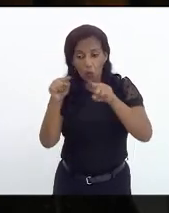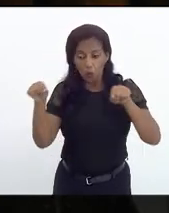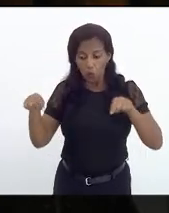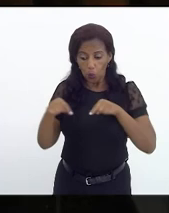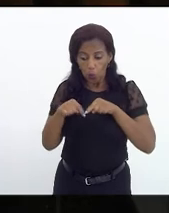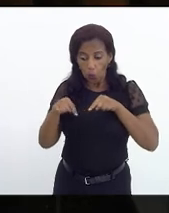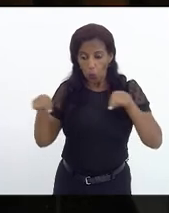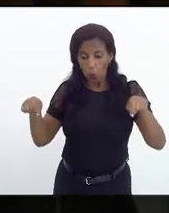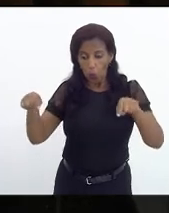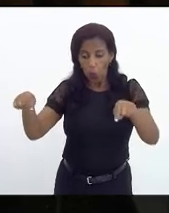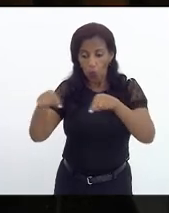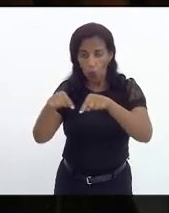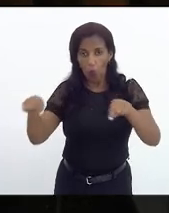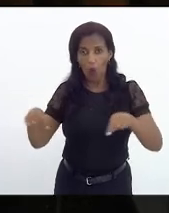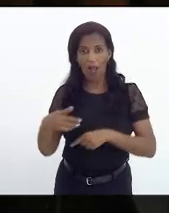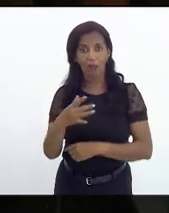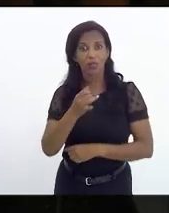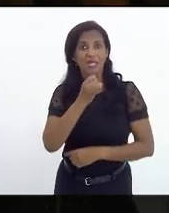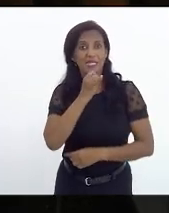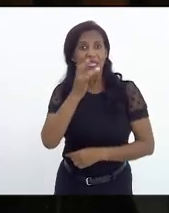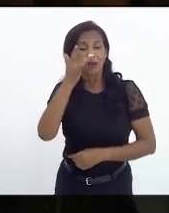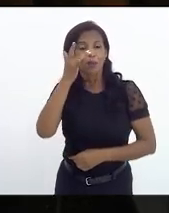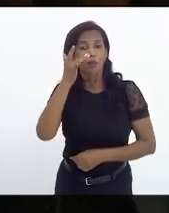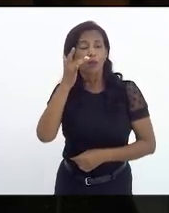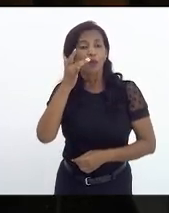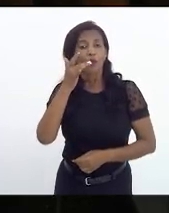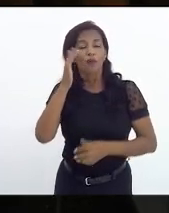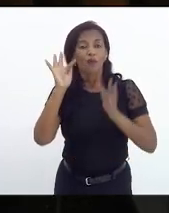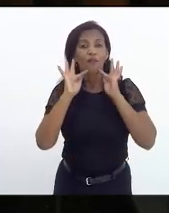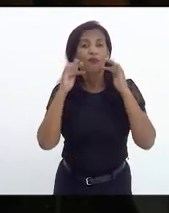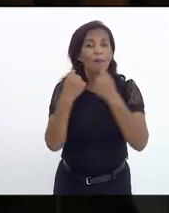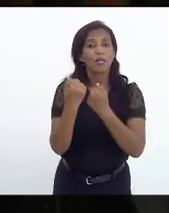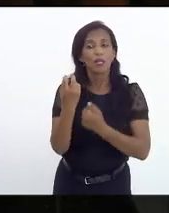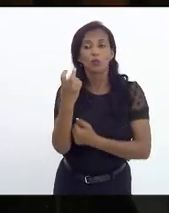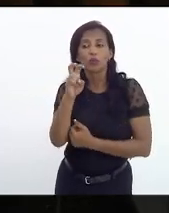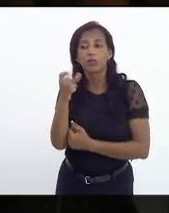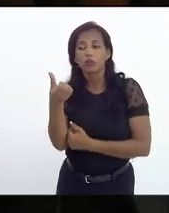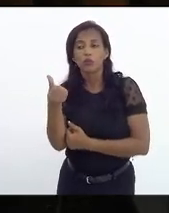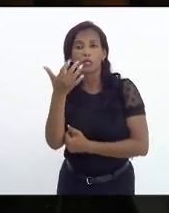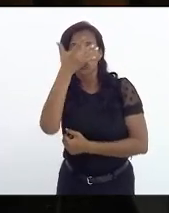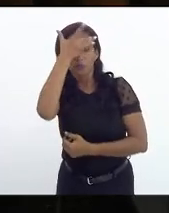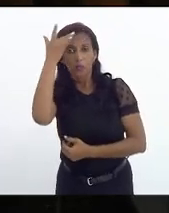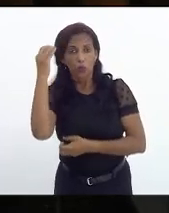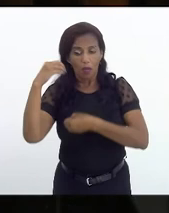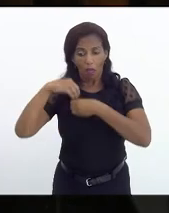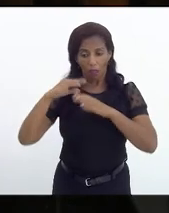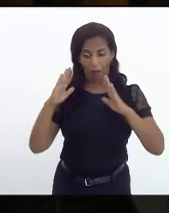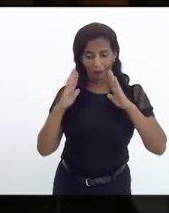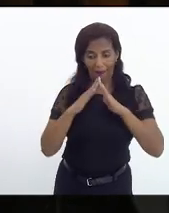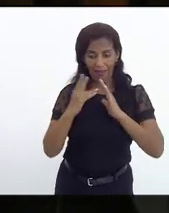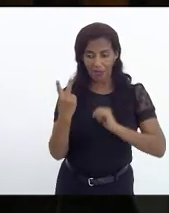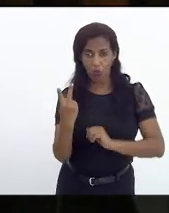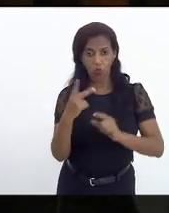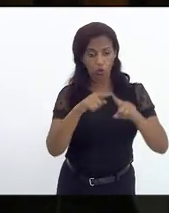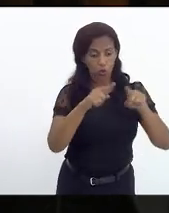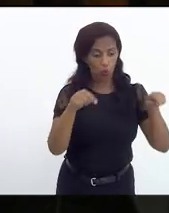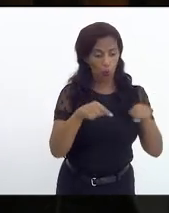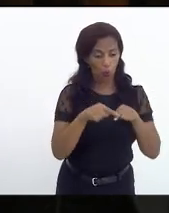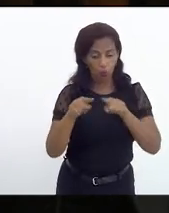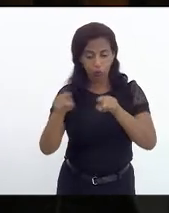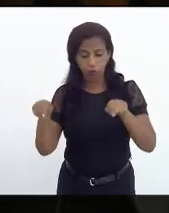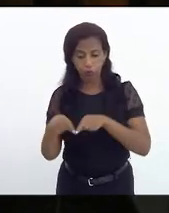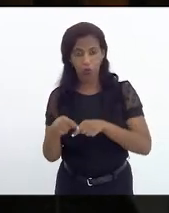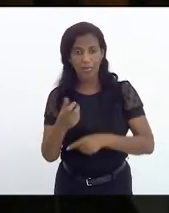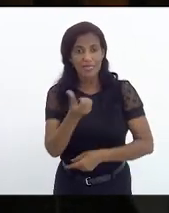cômodo ou seja famílias com cinco seis membros ou até mais vivendo em residências com apenas dois cômodos em geral